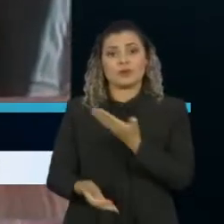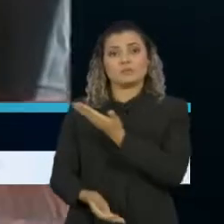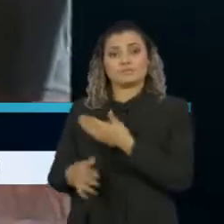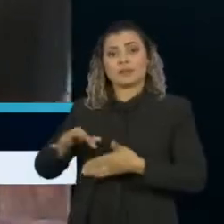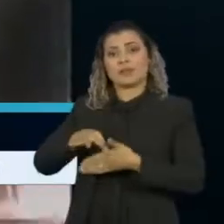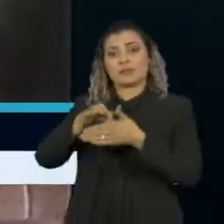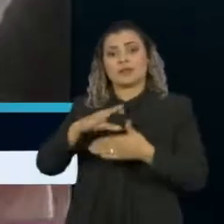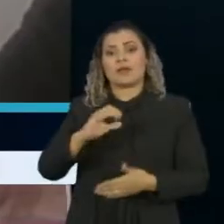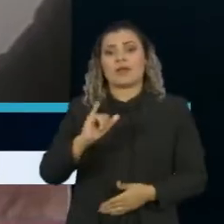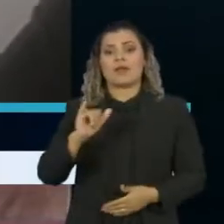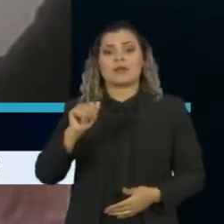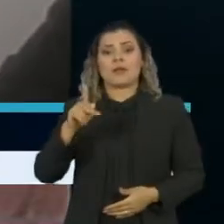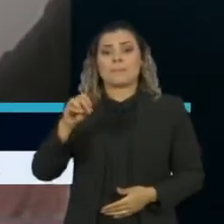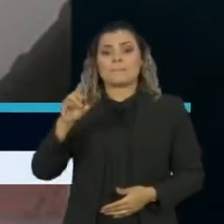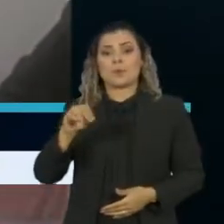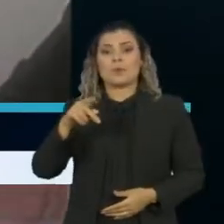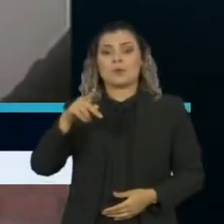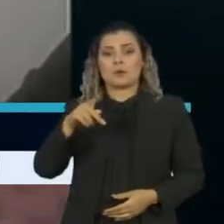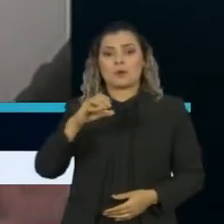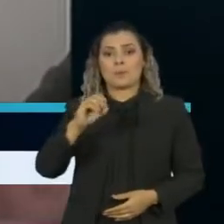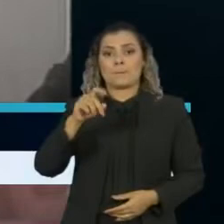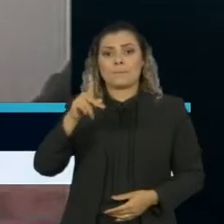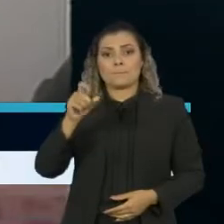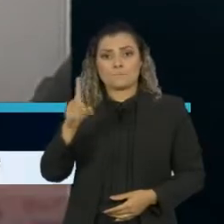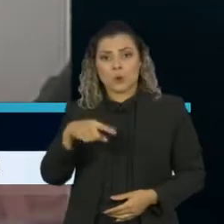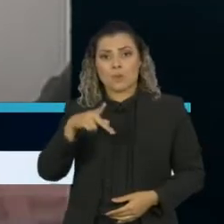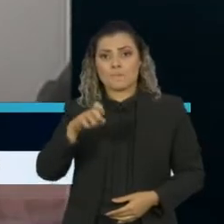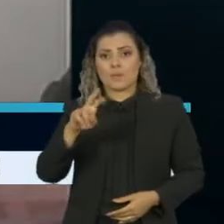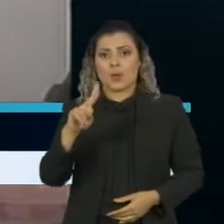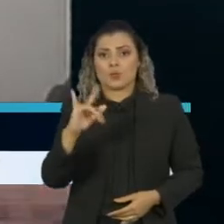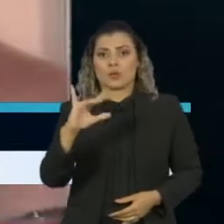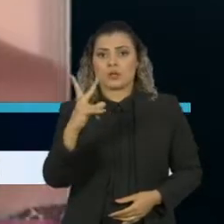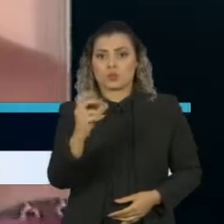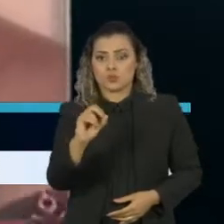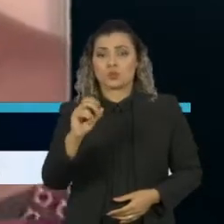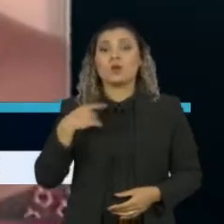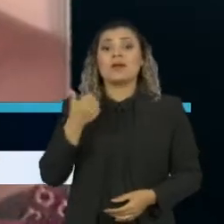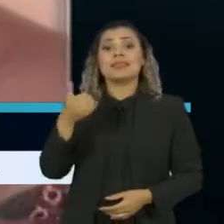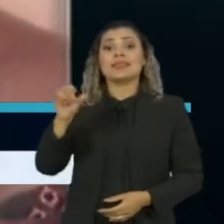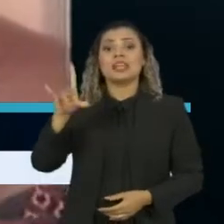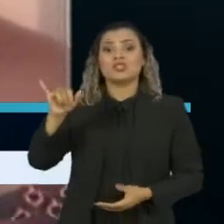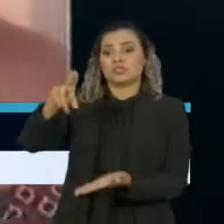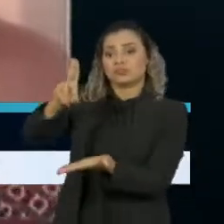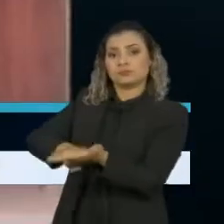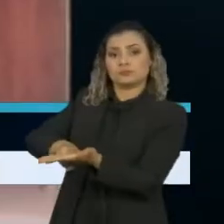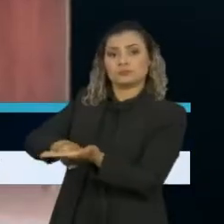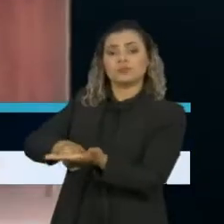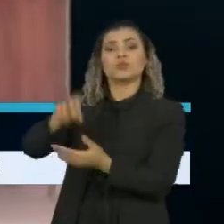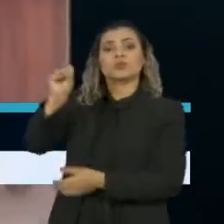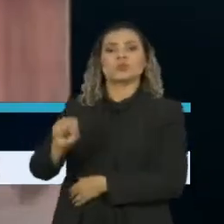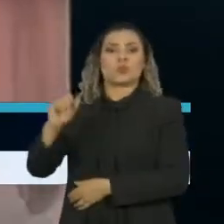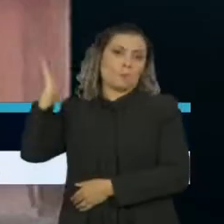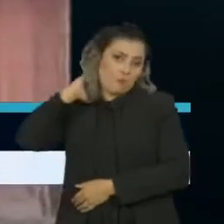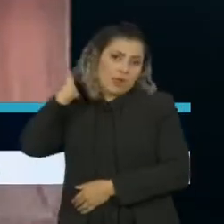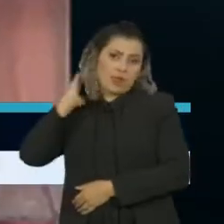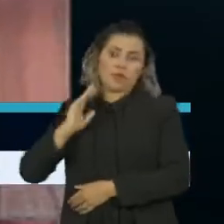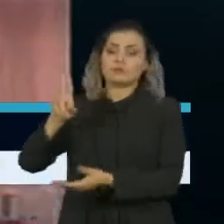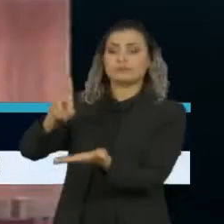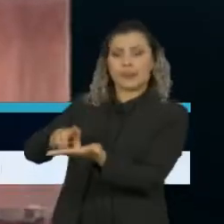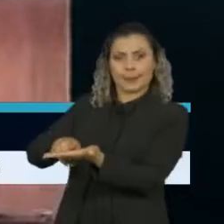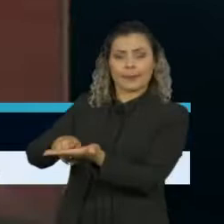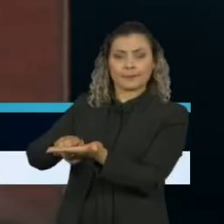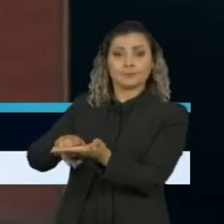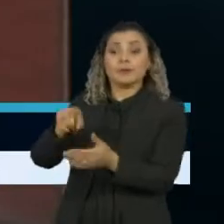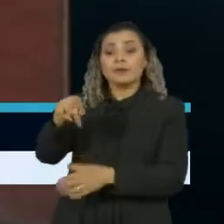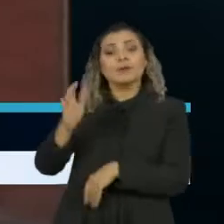o líder Kayapó Paulinho Payacan. Ele estava internado há 10 dias no Hospital Regional de Redenção, no sul do Pará. Payacan